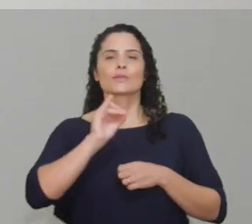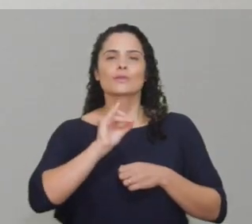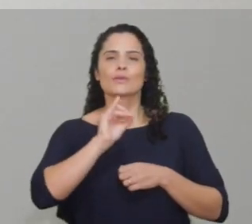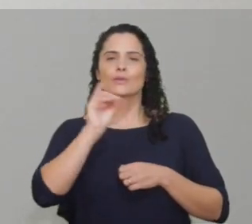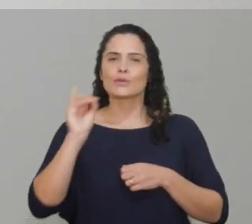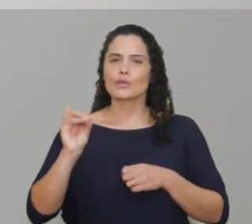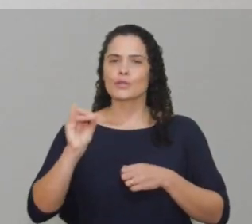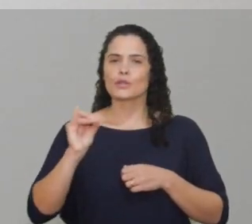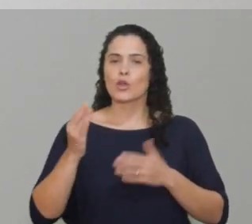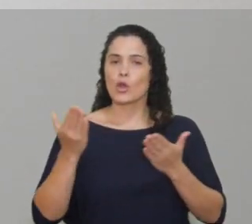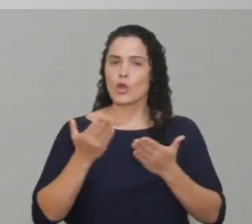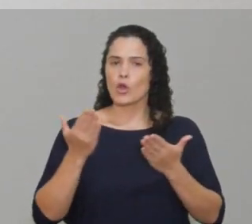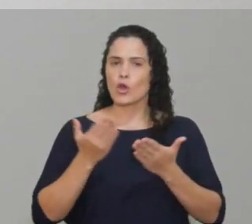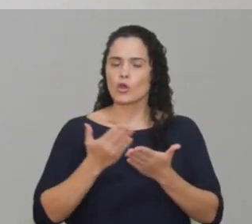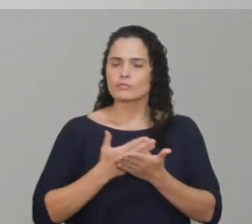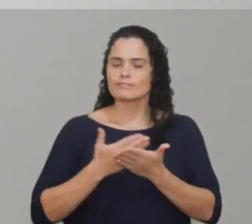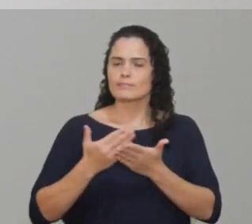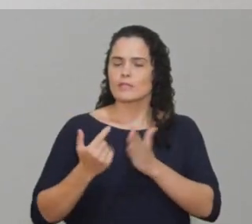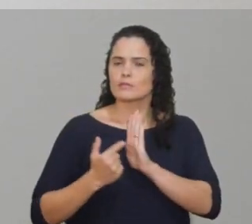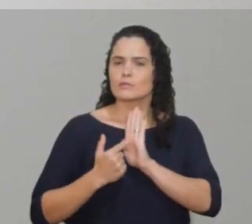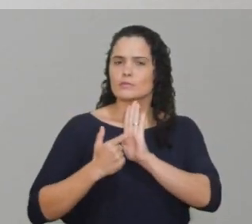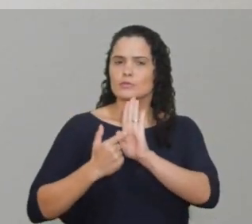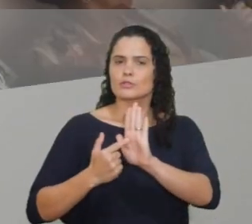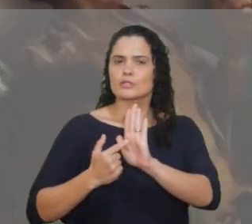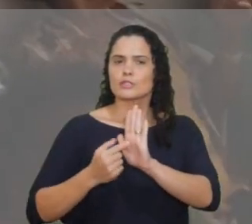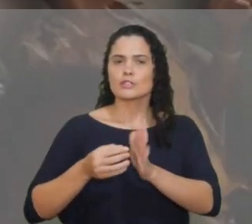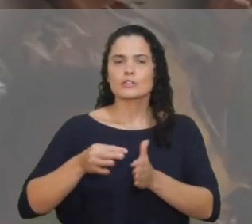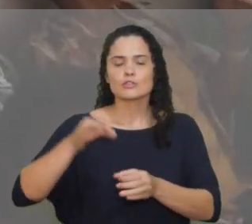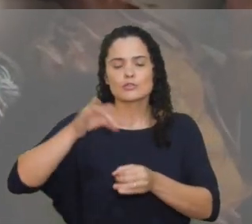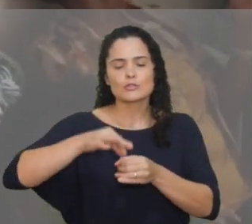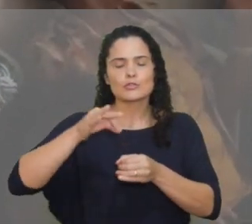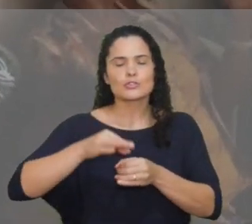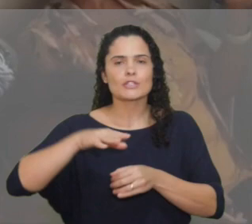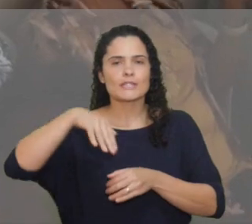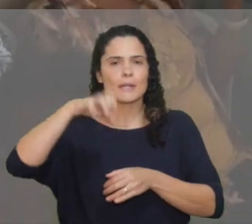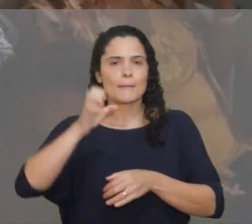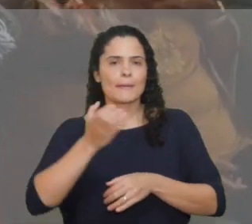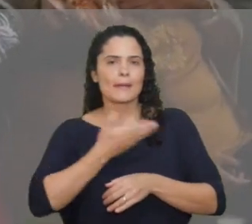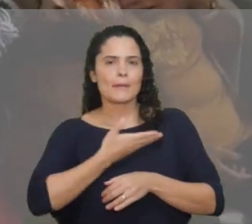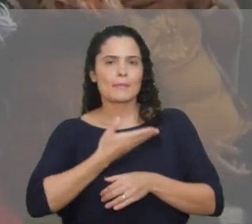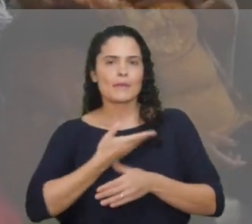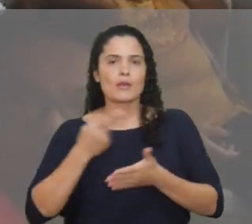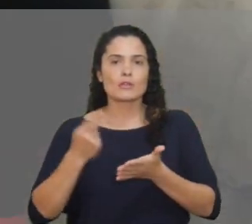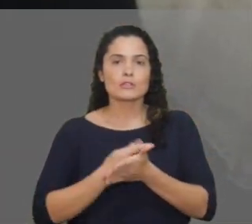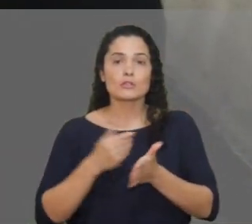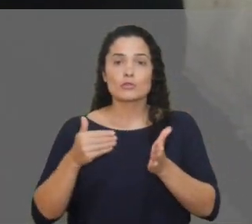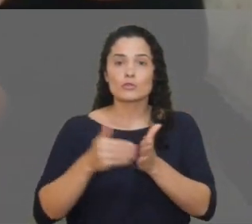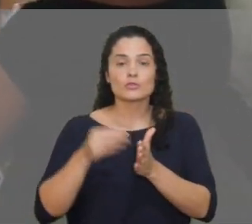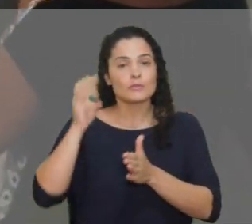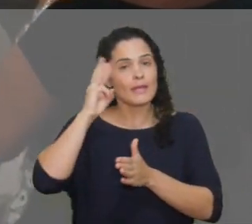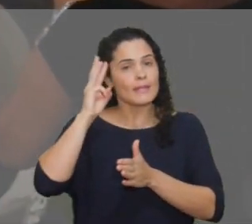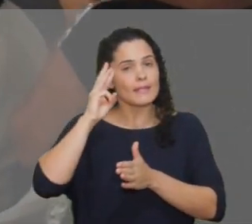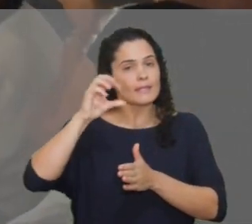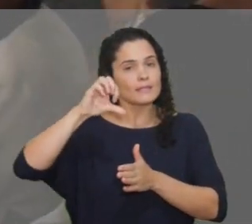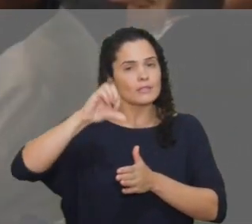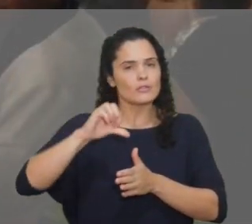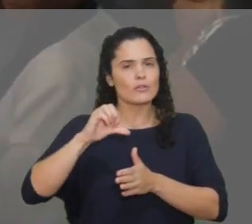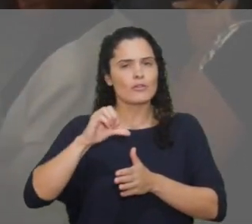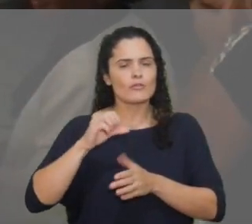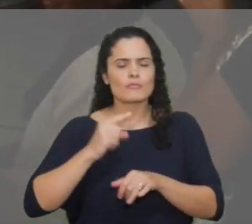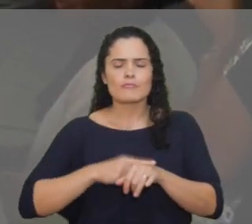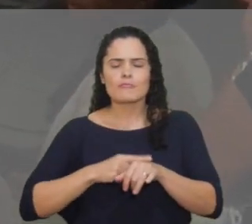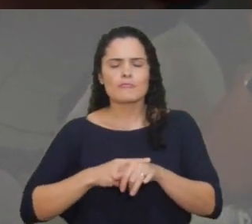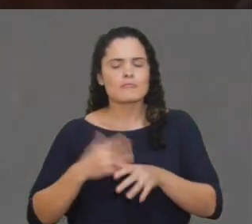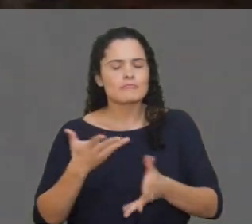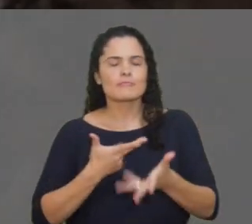Olá, o programa de hoje começa com imagens do Chá da Mãe Amiga, que aconteceu na última terça-feira, dia 9. Foi um evento